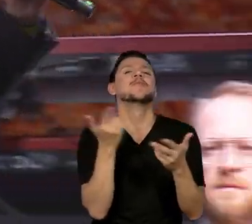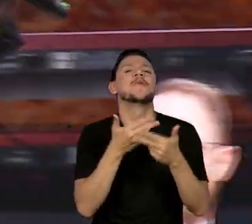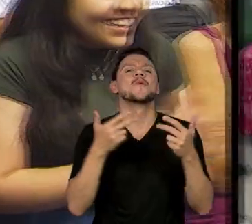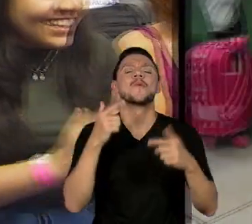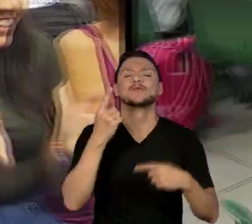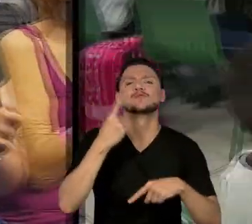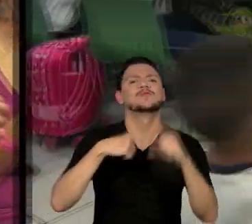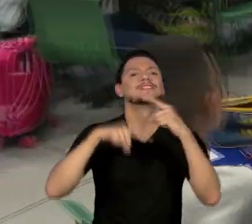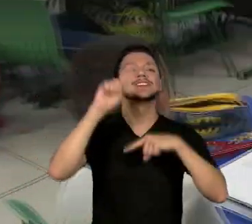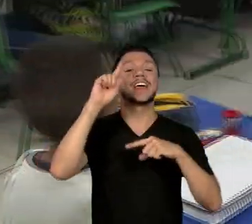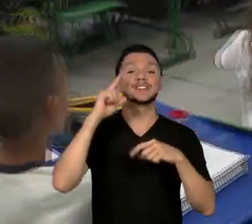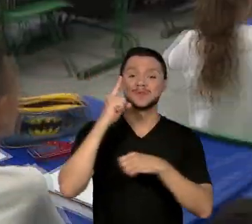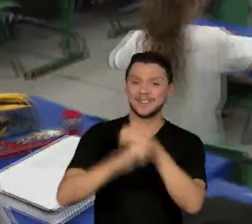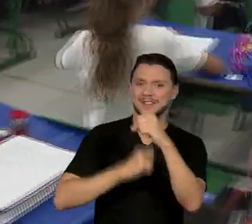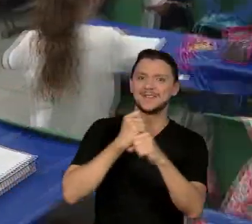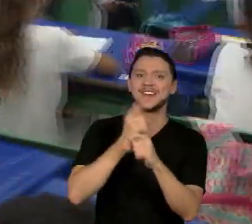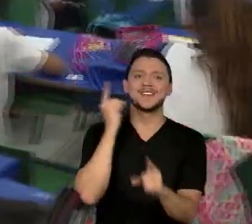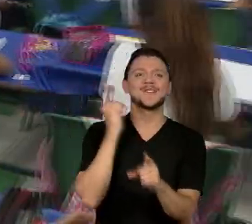Municipal.